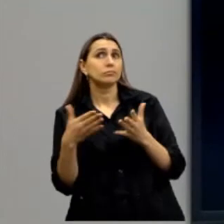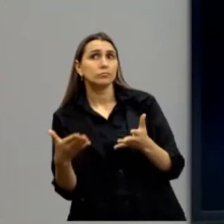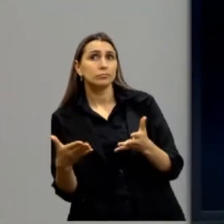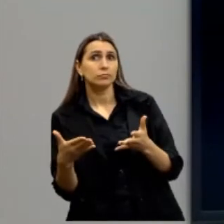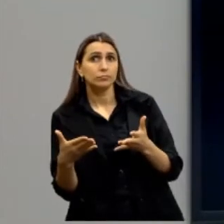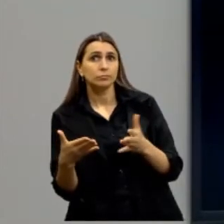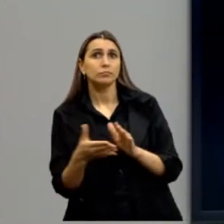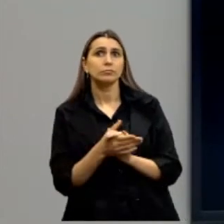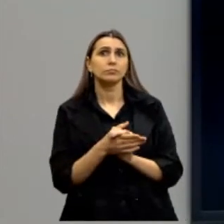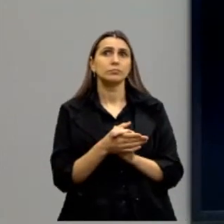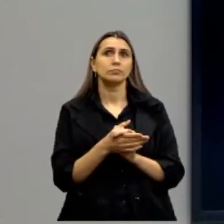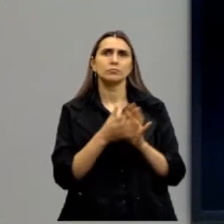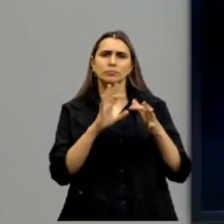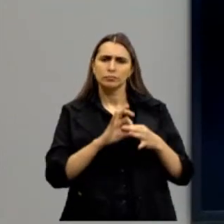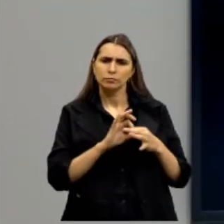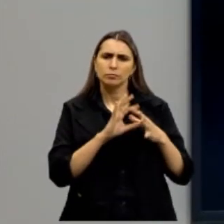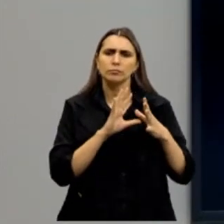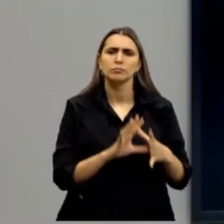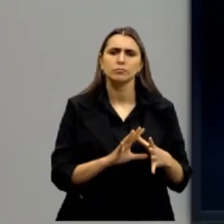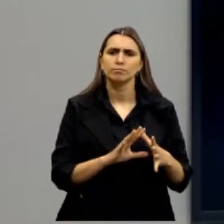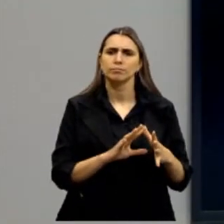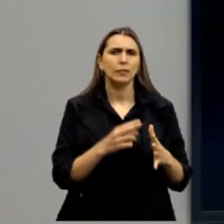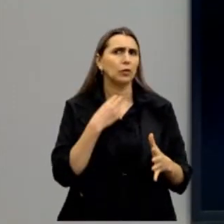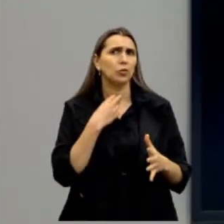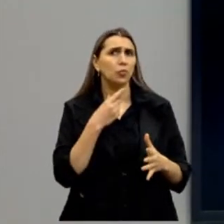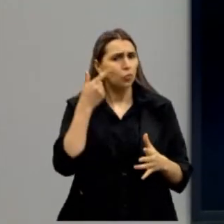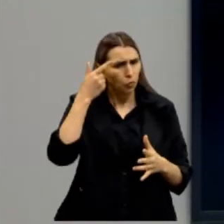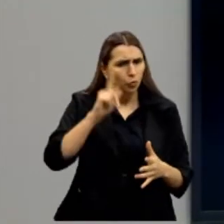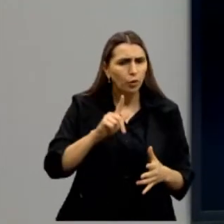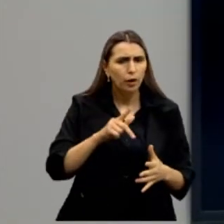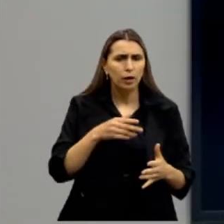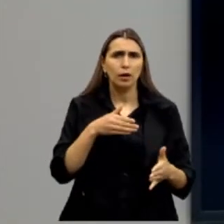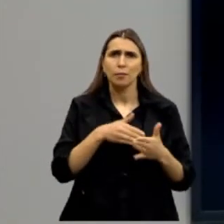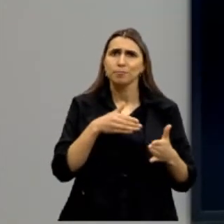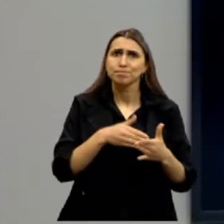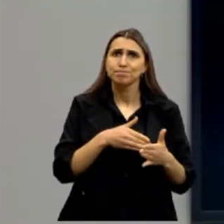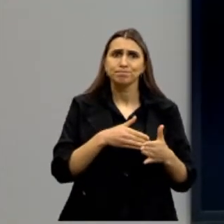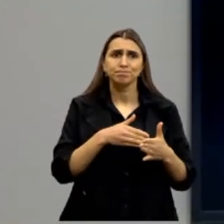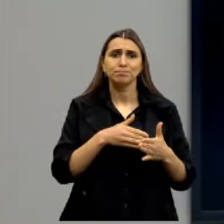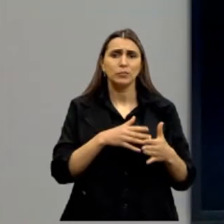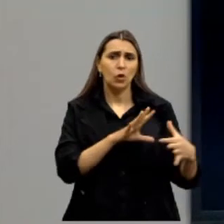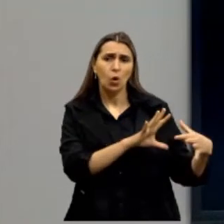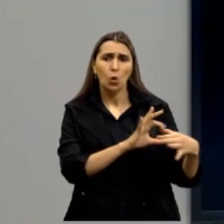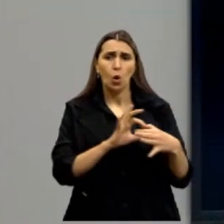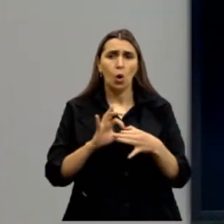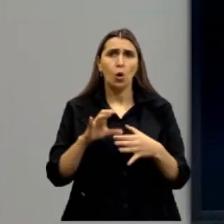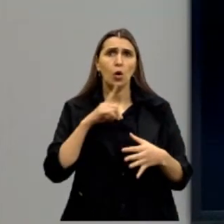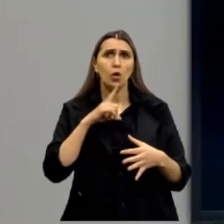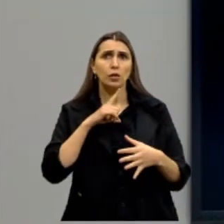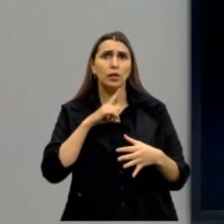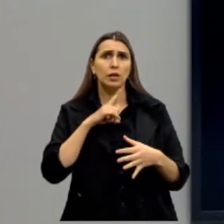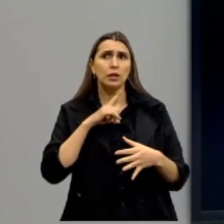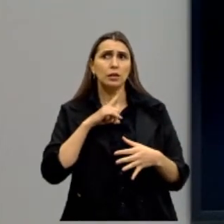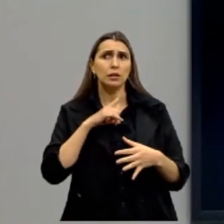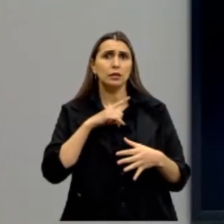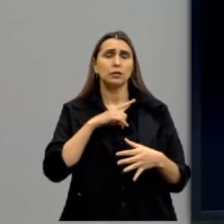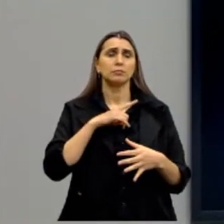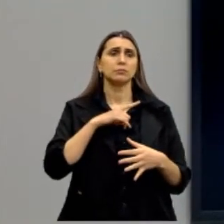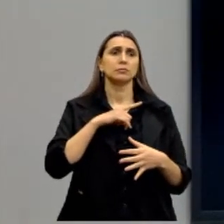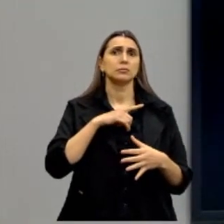E essa liberdade, ela está impossibilitada, ela é impossibilitada em um contexto onde nós temos regimes totalitários.